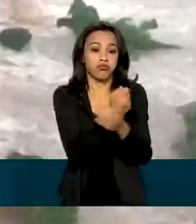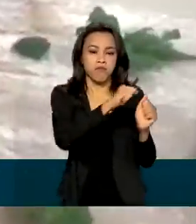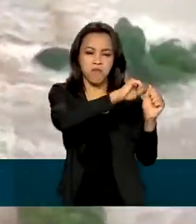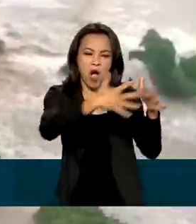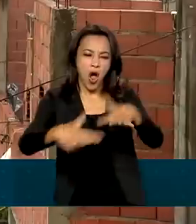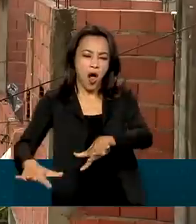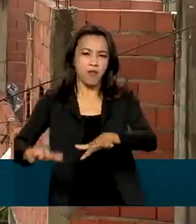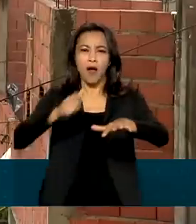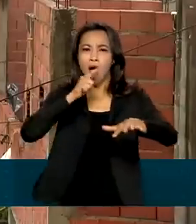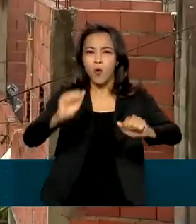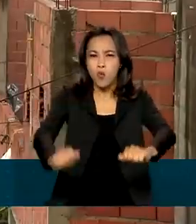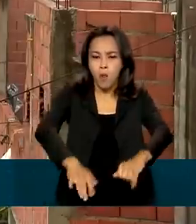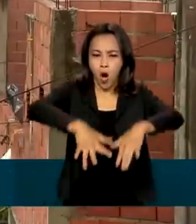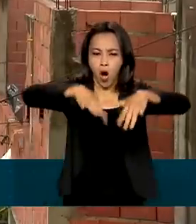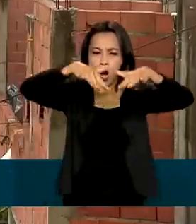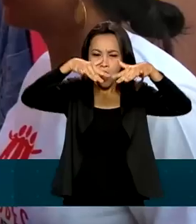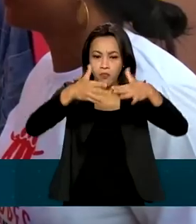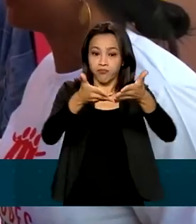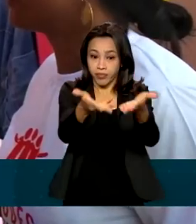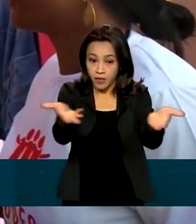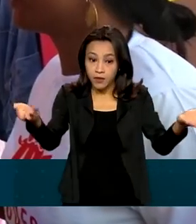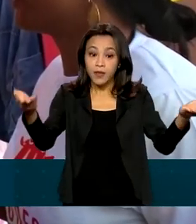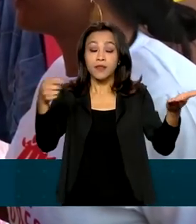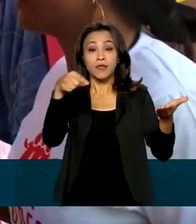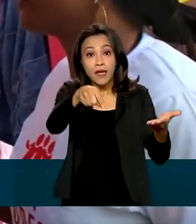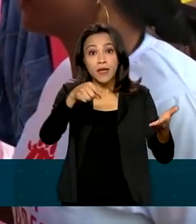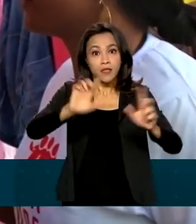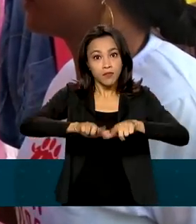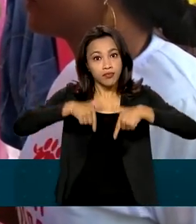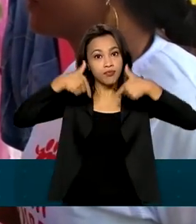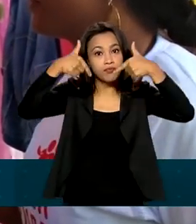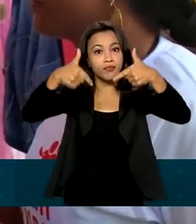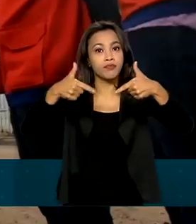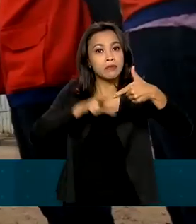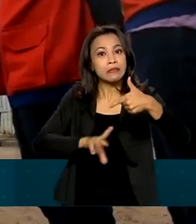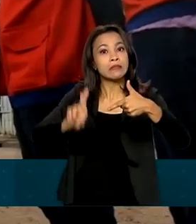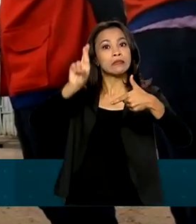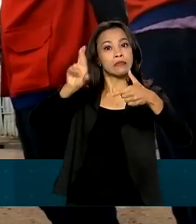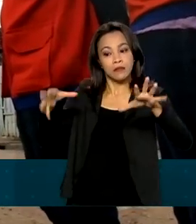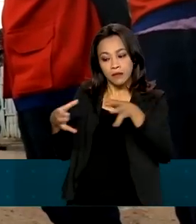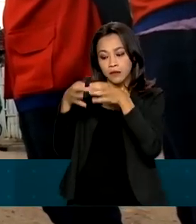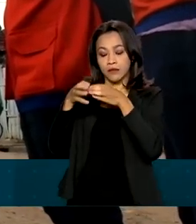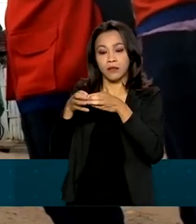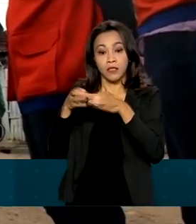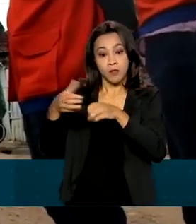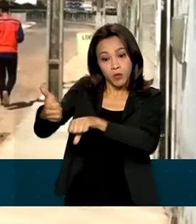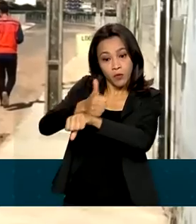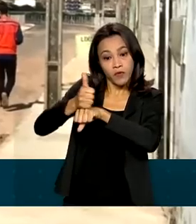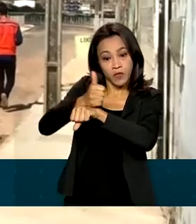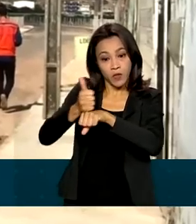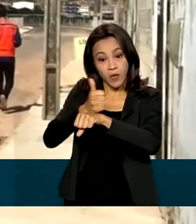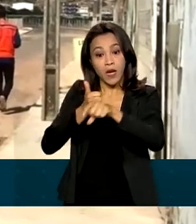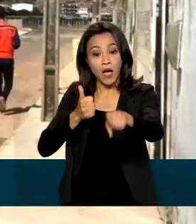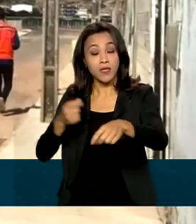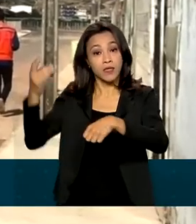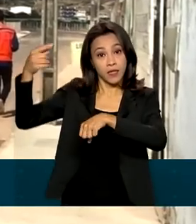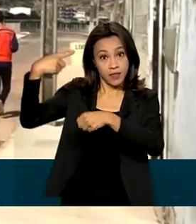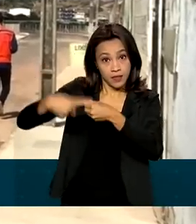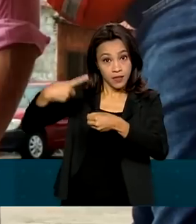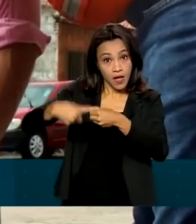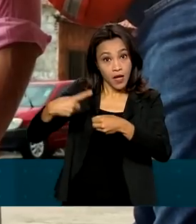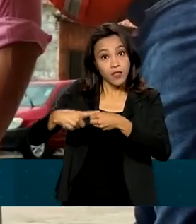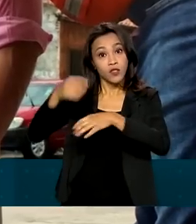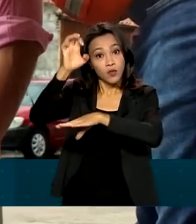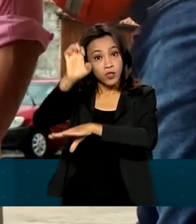inundações e deslizamentos. A ação, tomada pelos agentes da Defesa Civil de Aracaju, quer reduzir os